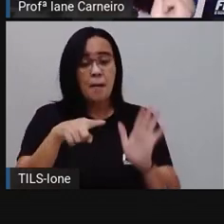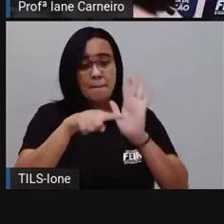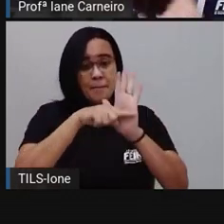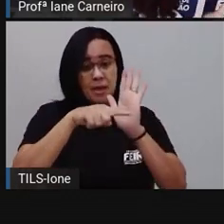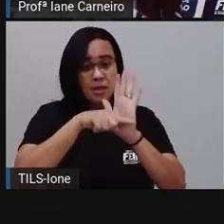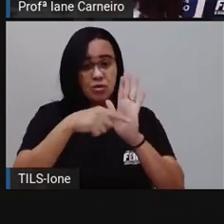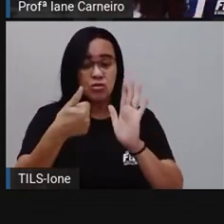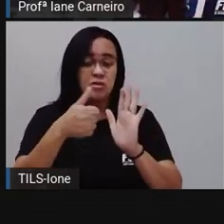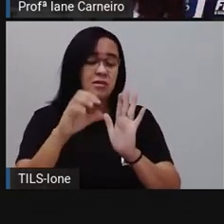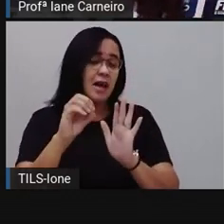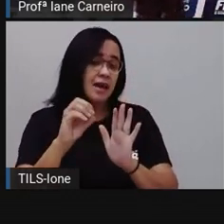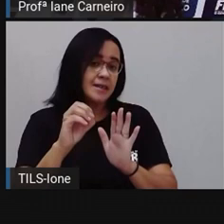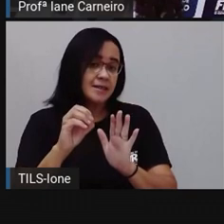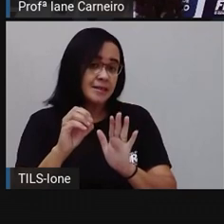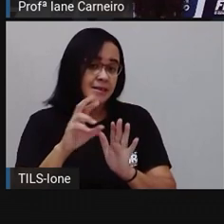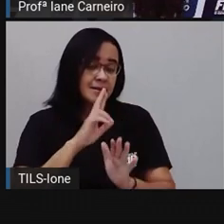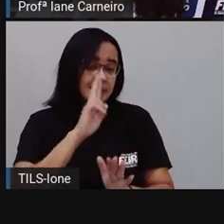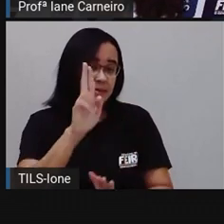20 menos 10?